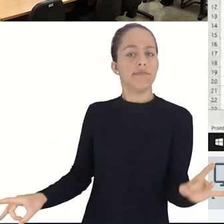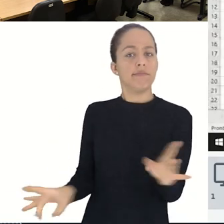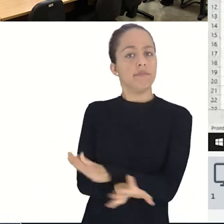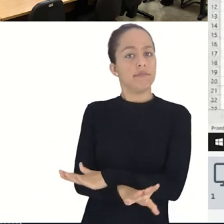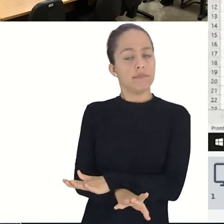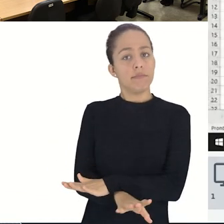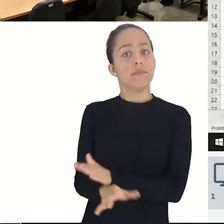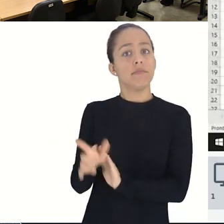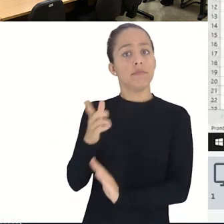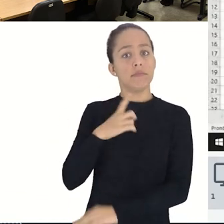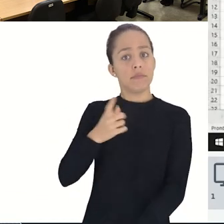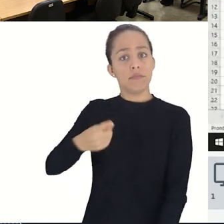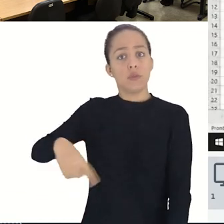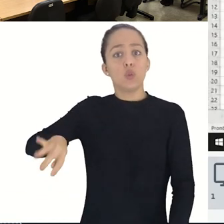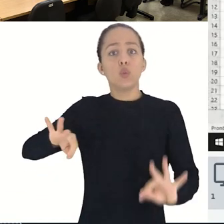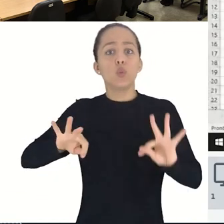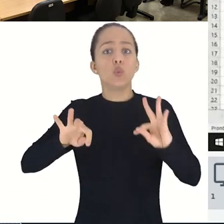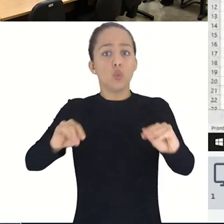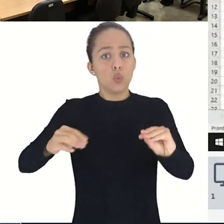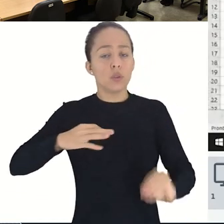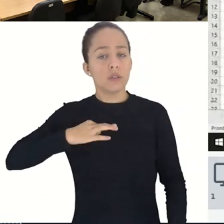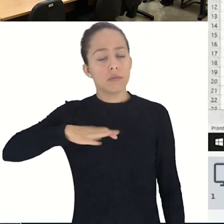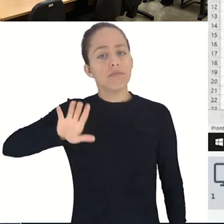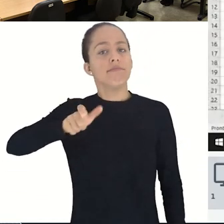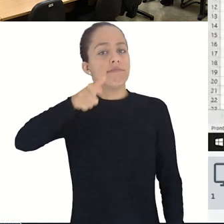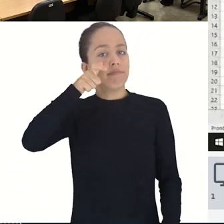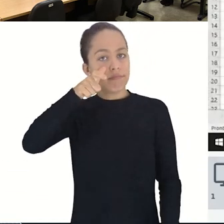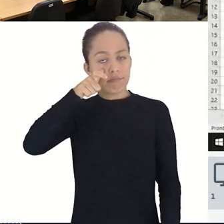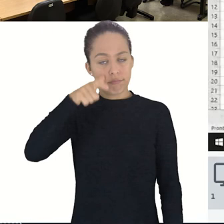semente. Esse arquivo vai ficar disponível para todo mundo.